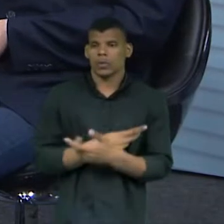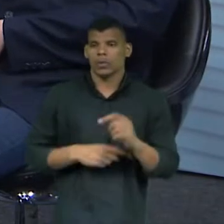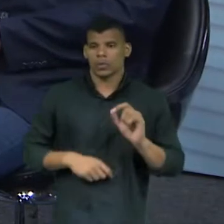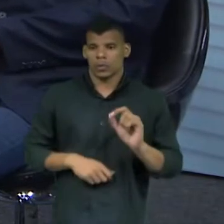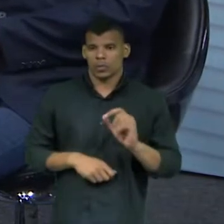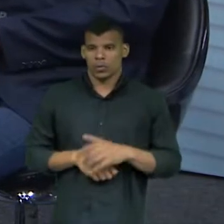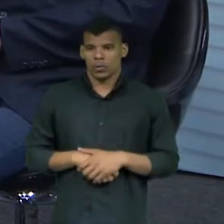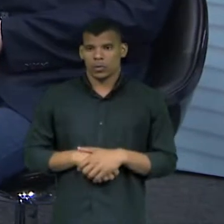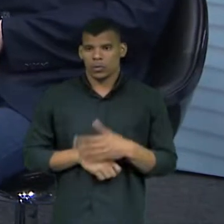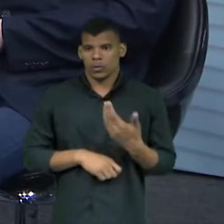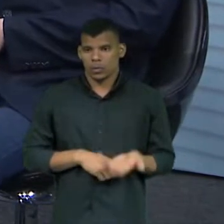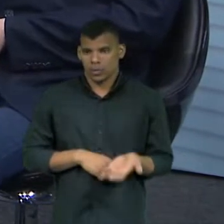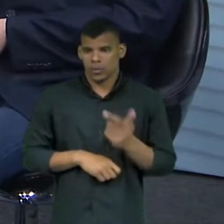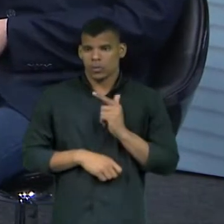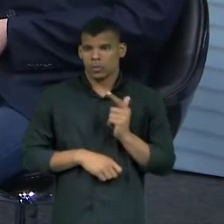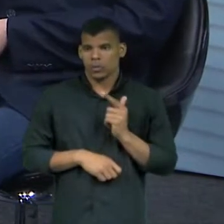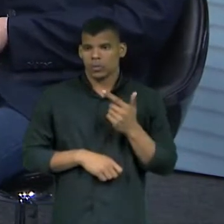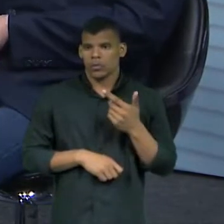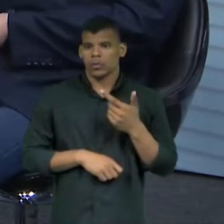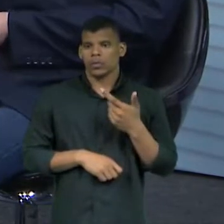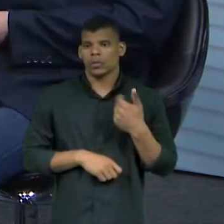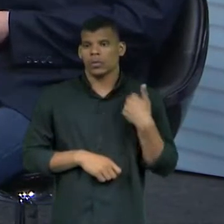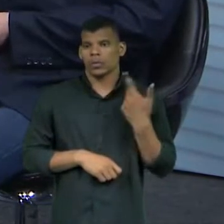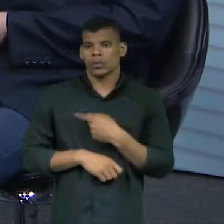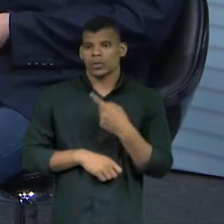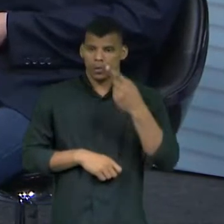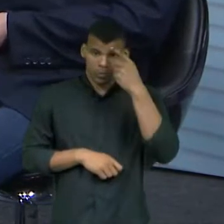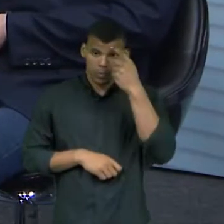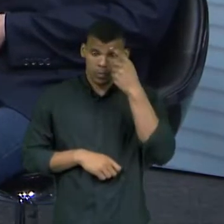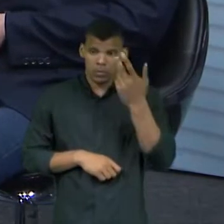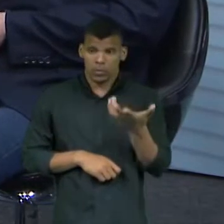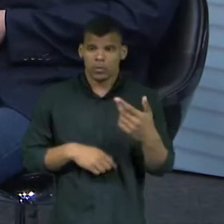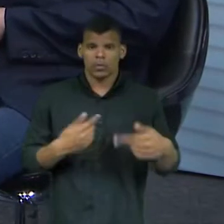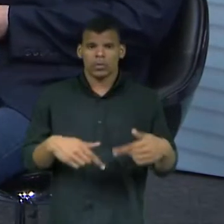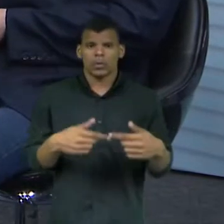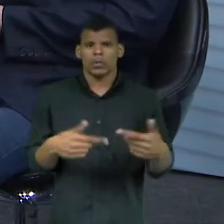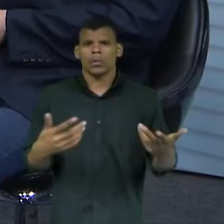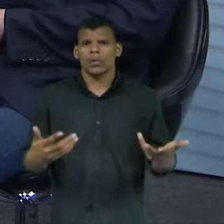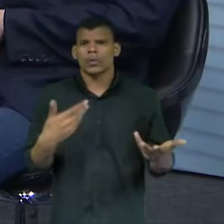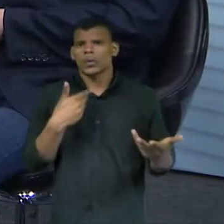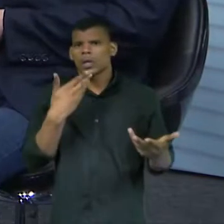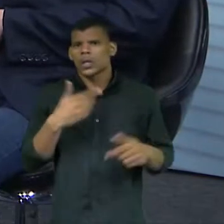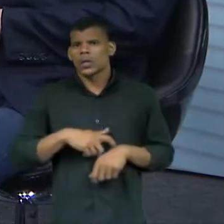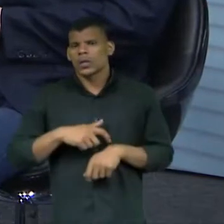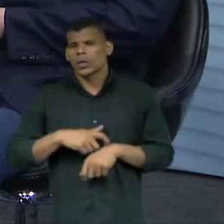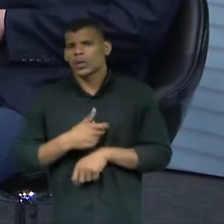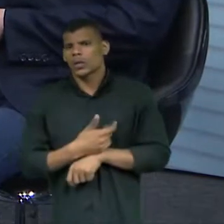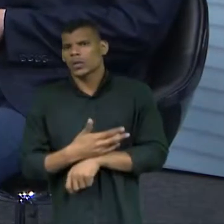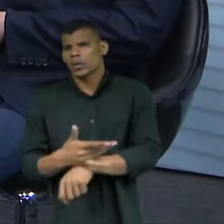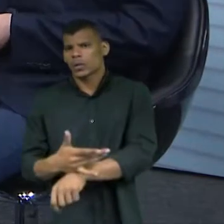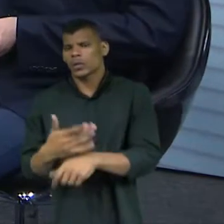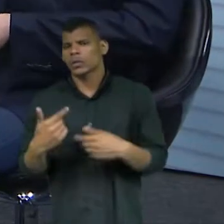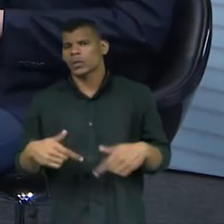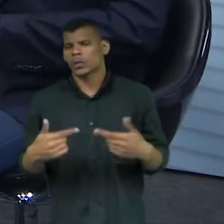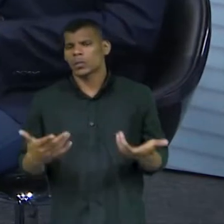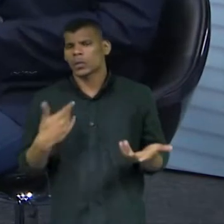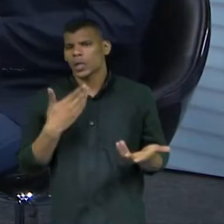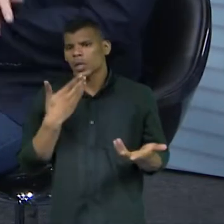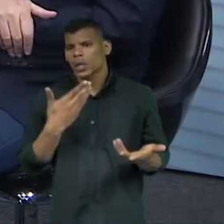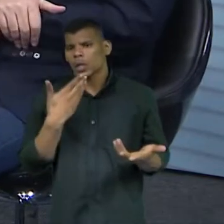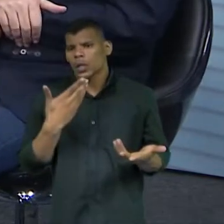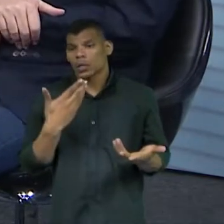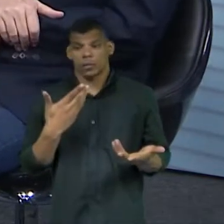tem seguidores, evidentemente, aí o que é dizer, eu pensei que você estaria trabalhando, porque está no horário de trabalho. Aí ele pode sofrer um